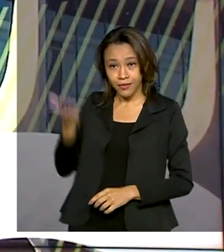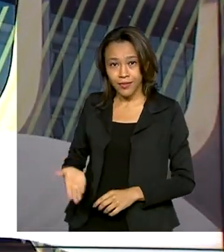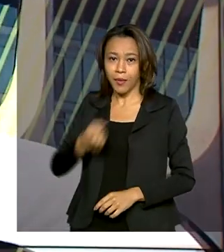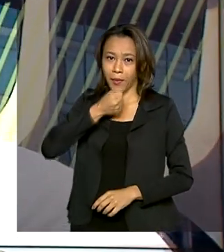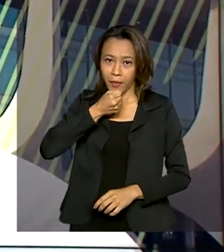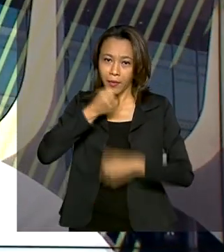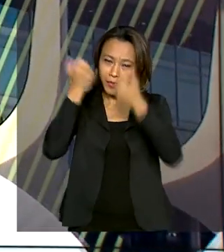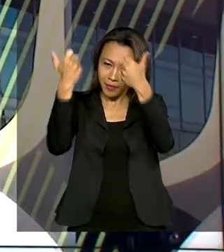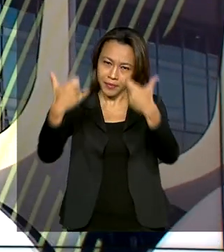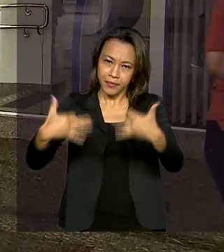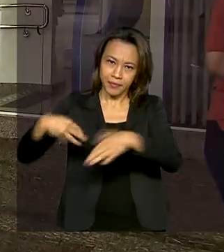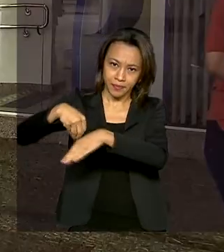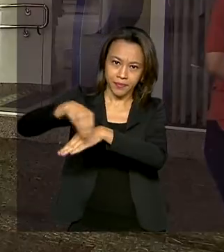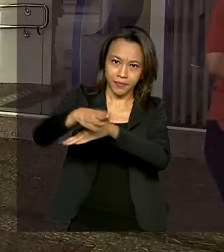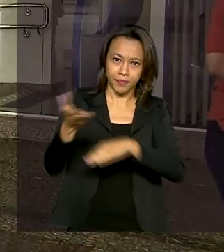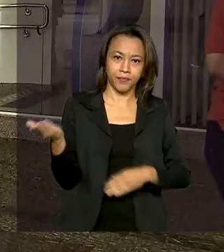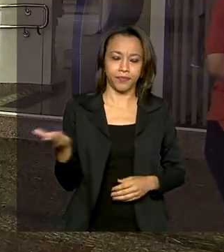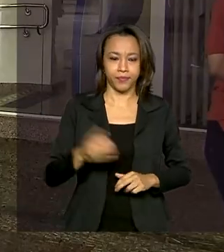informações.